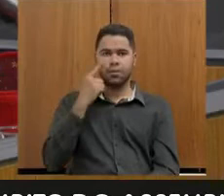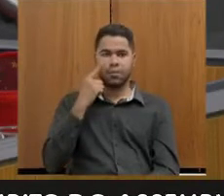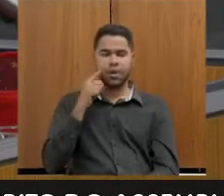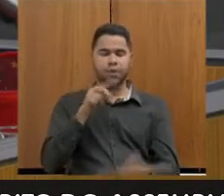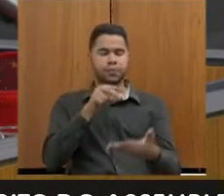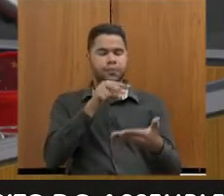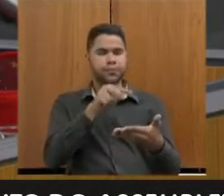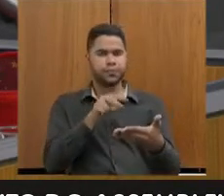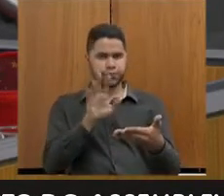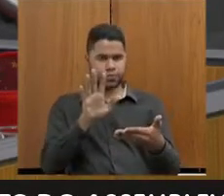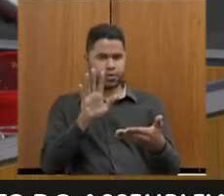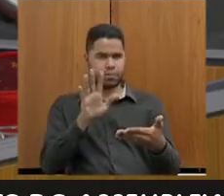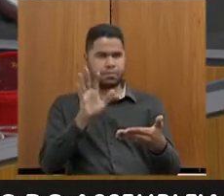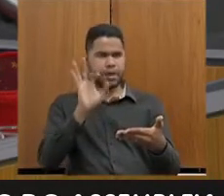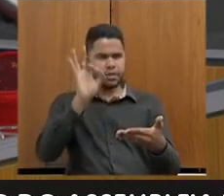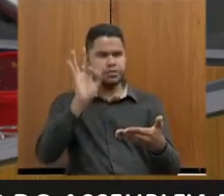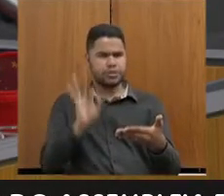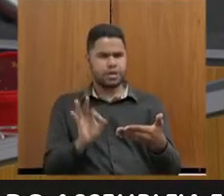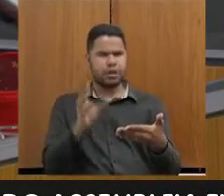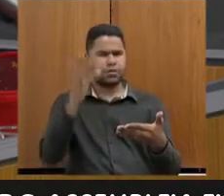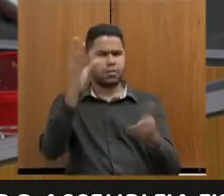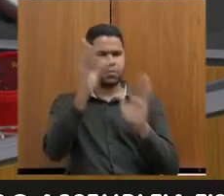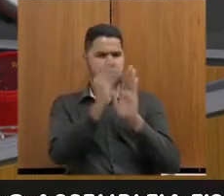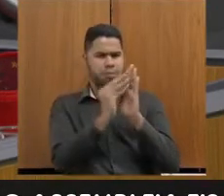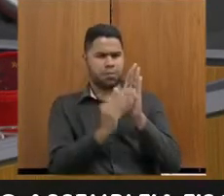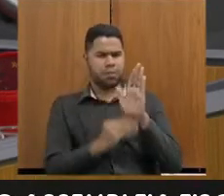para ser bem fidedigna ao conteúdo.